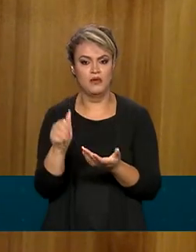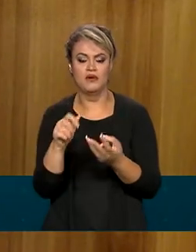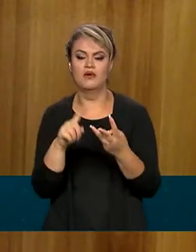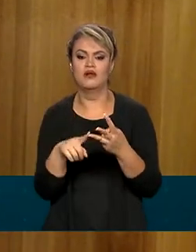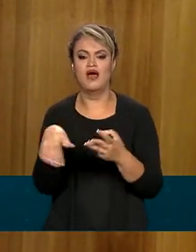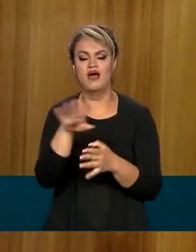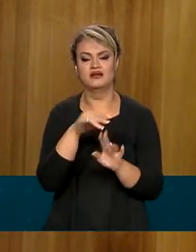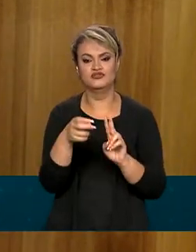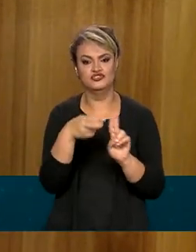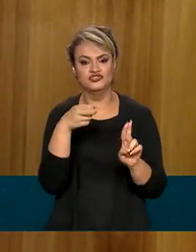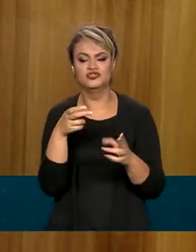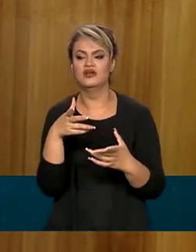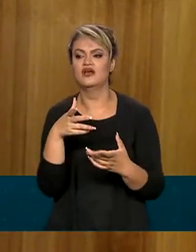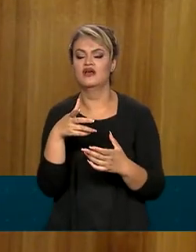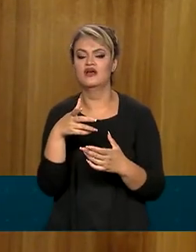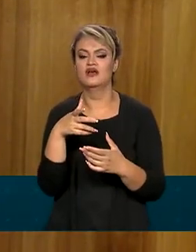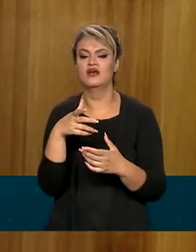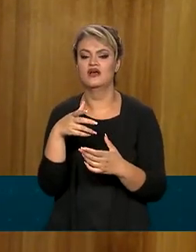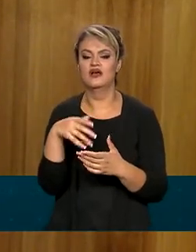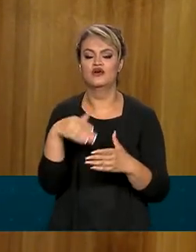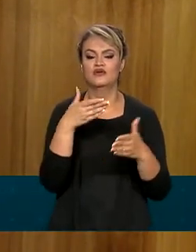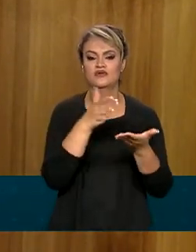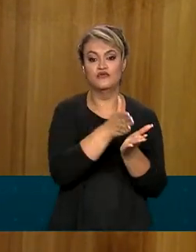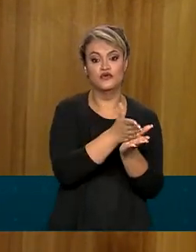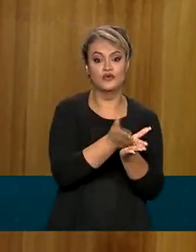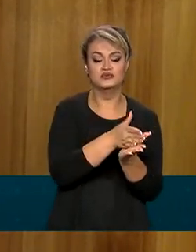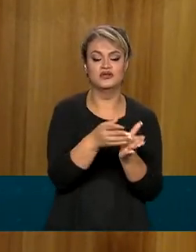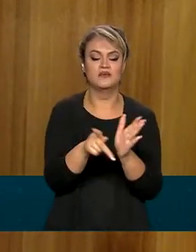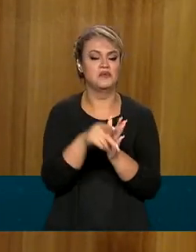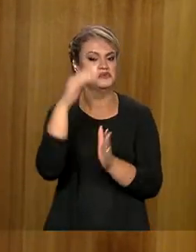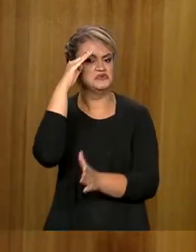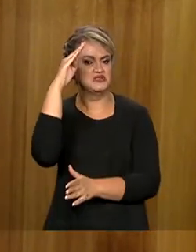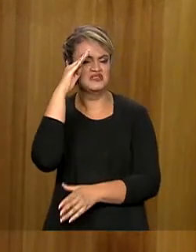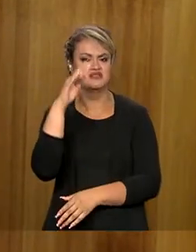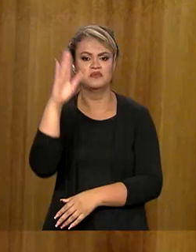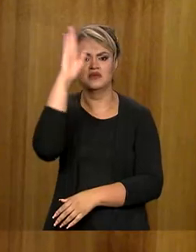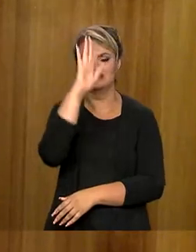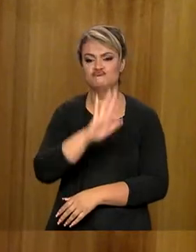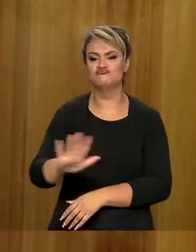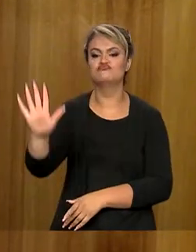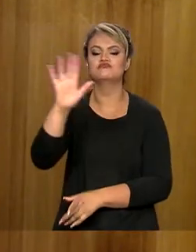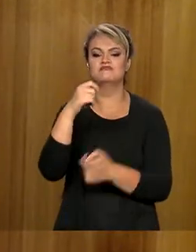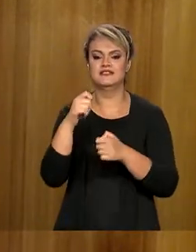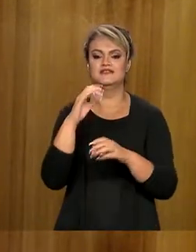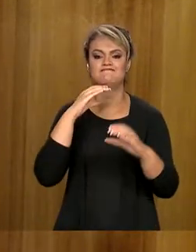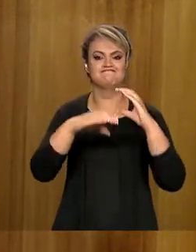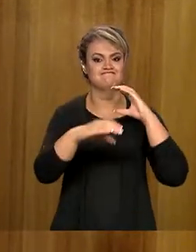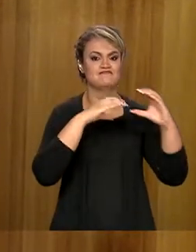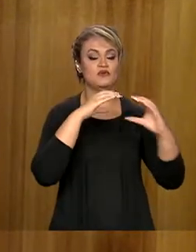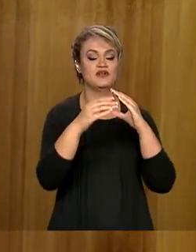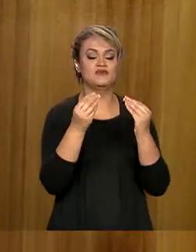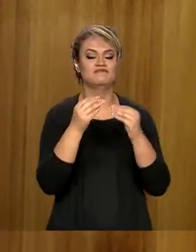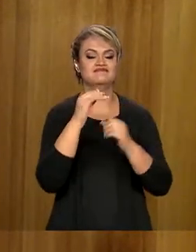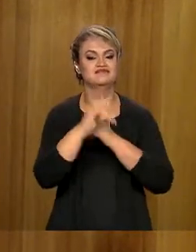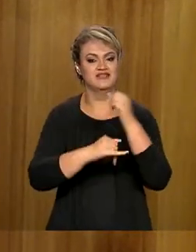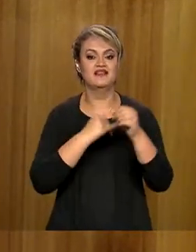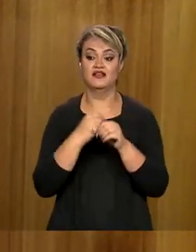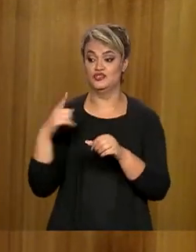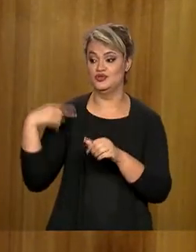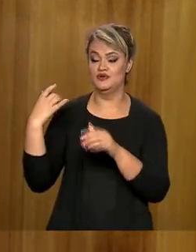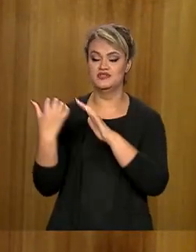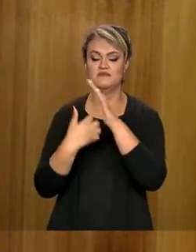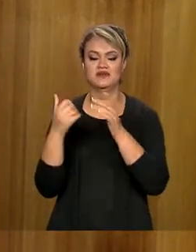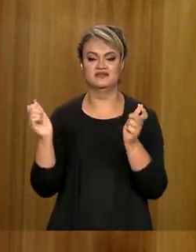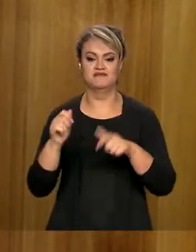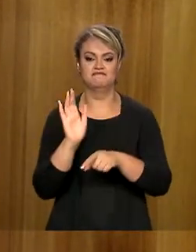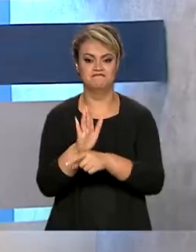áreas indígenas, postos de fronteira do exército, hoje é todo onde o Brasil precisa de comunicação. A Telebrás atende com